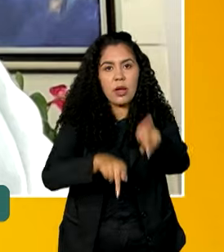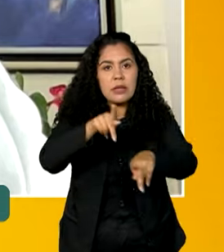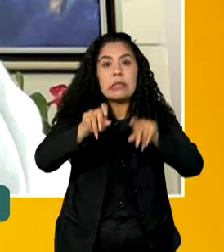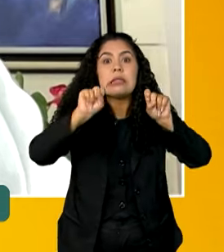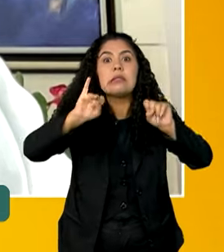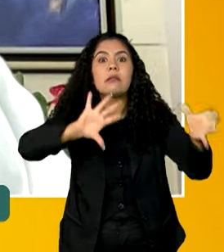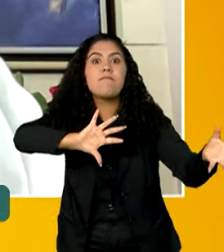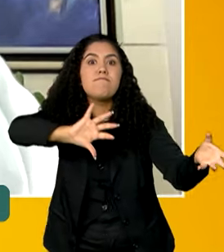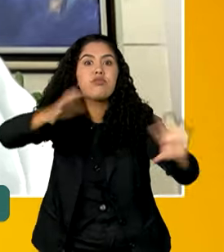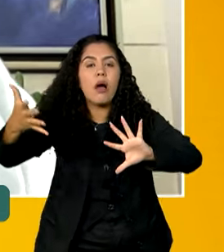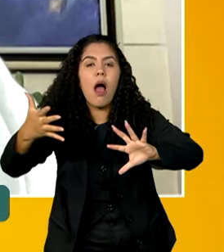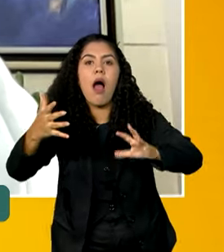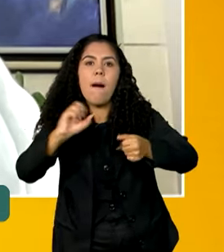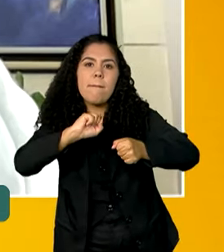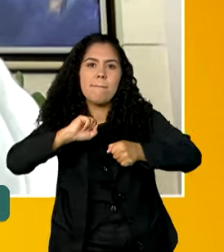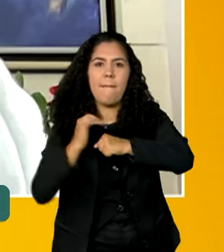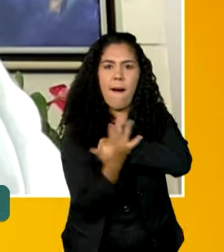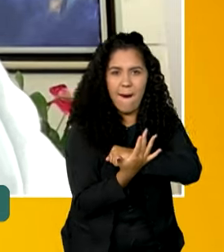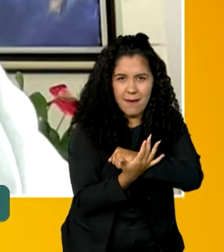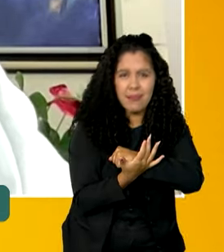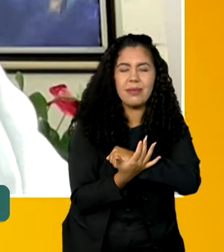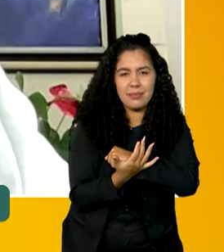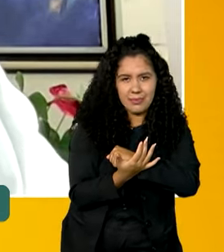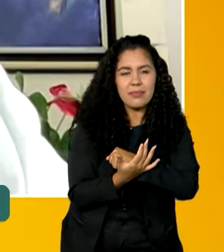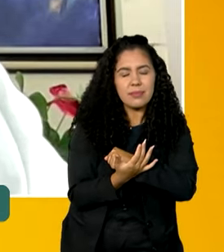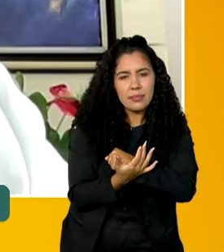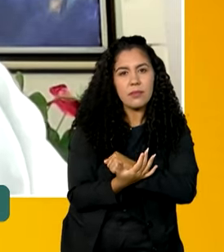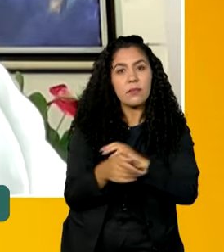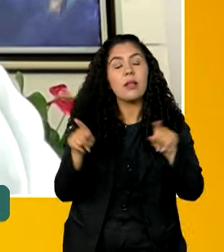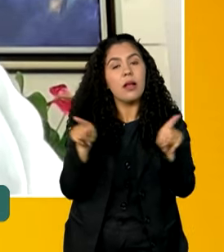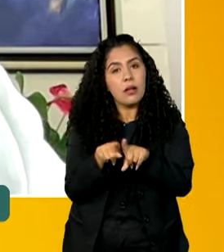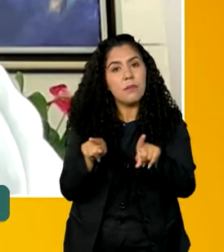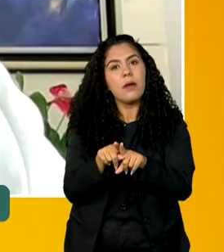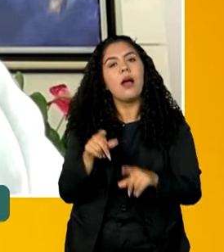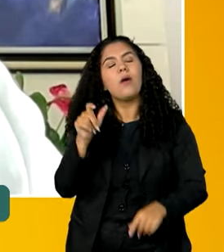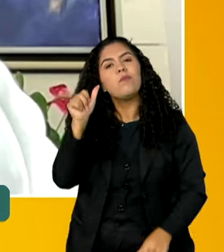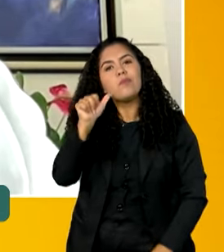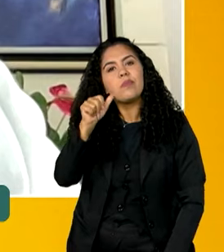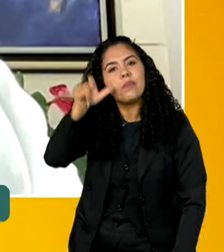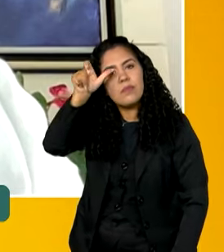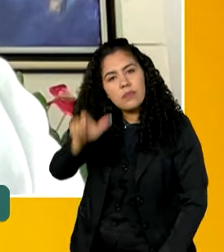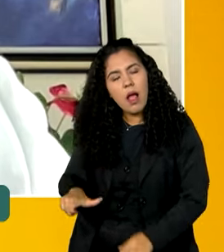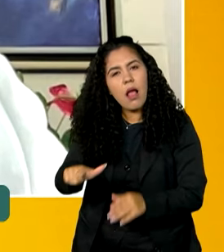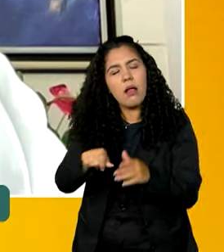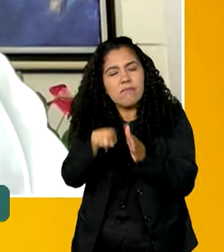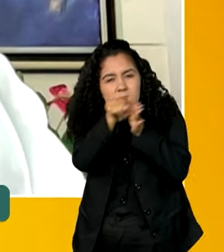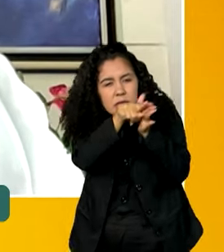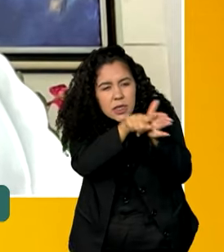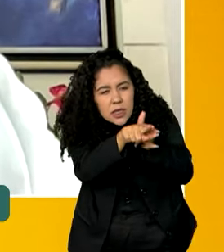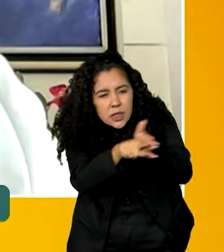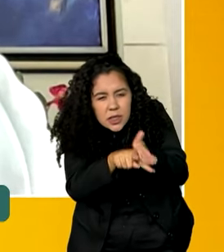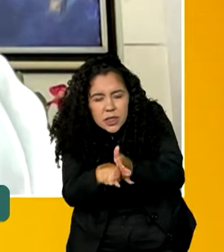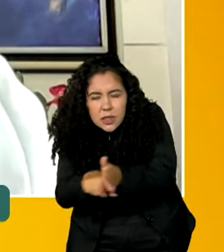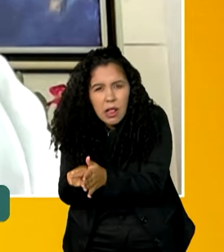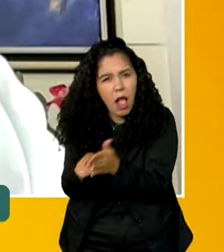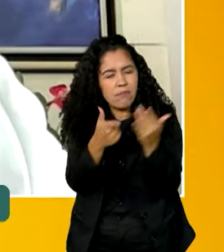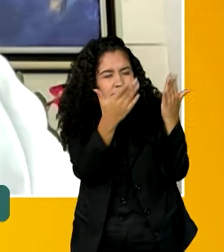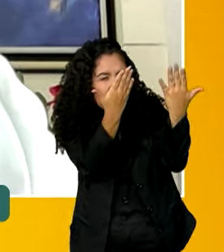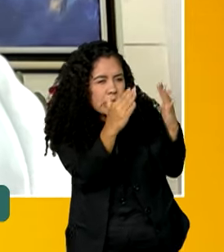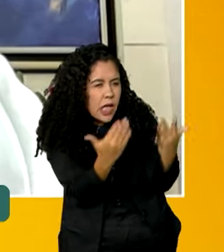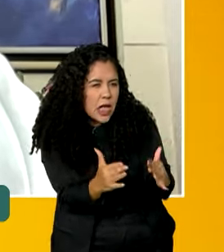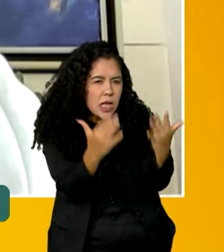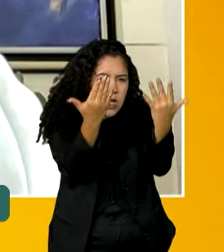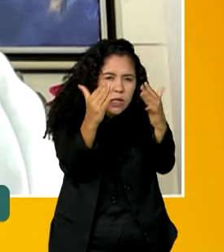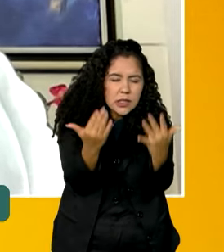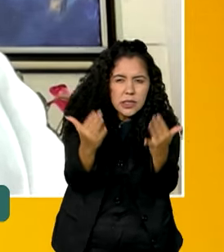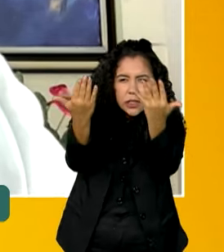à pandemia da Covid-19. Uma outra pesquisadora analisou, na